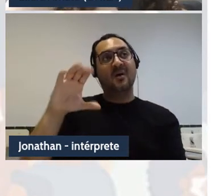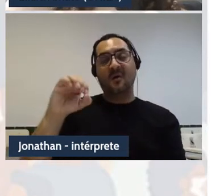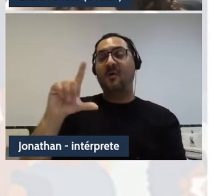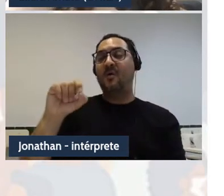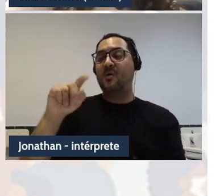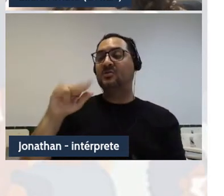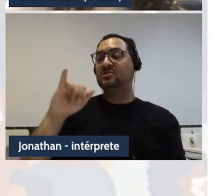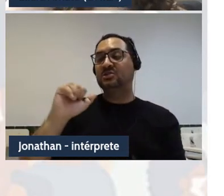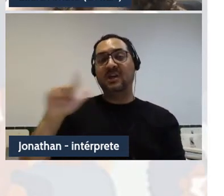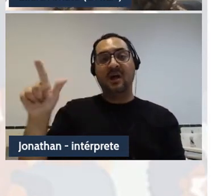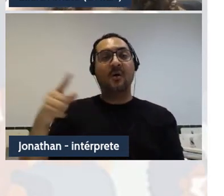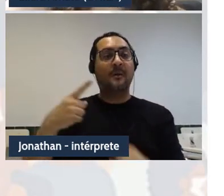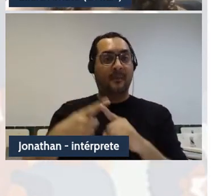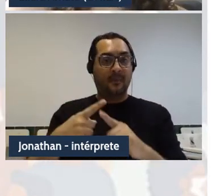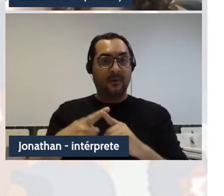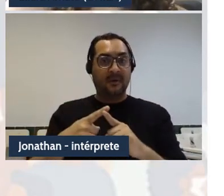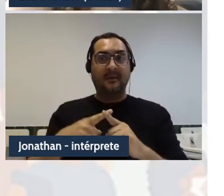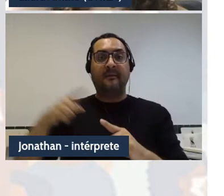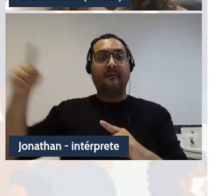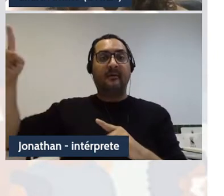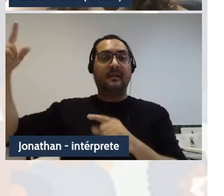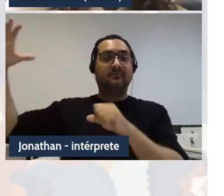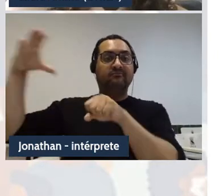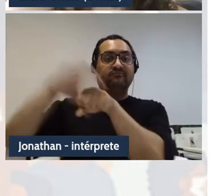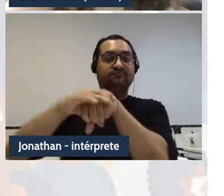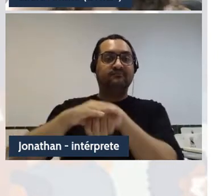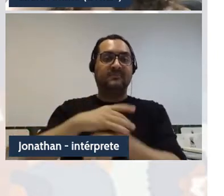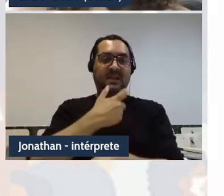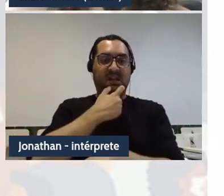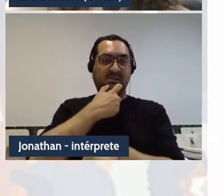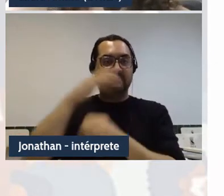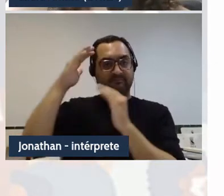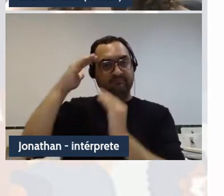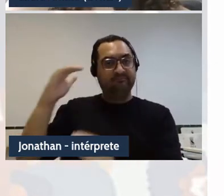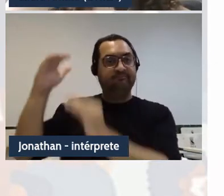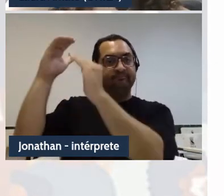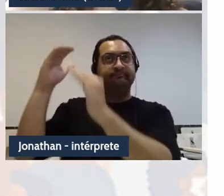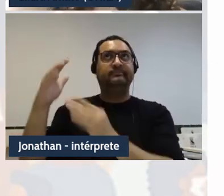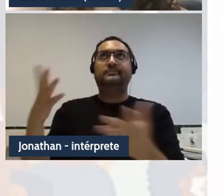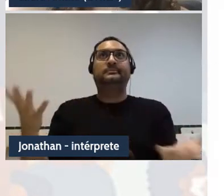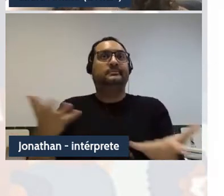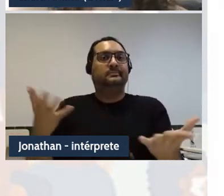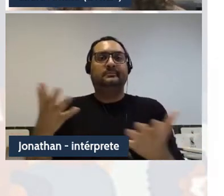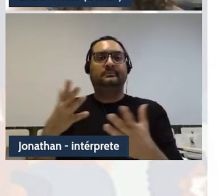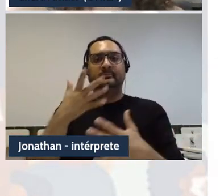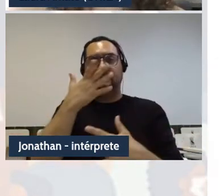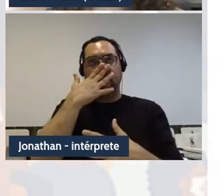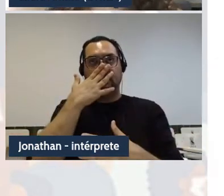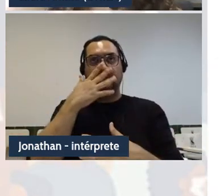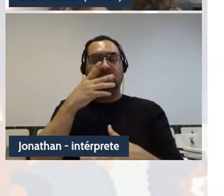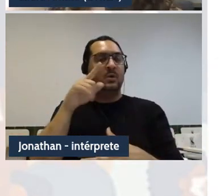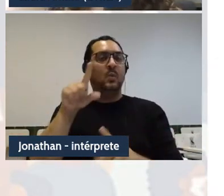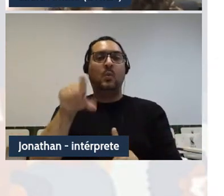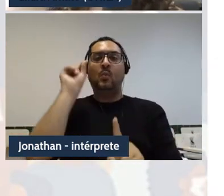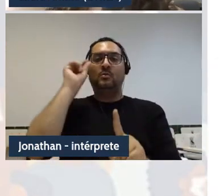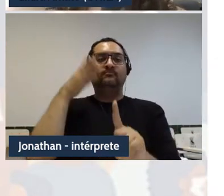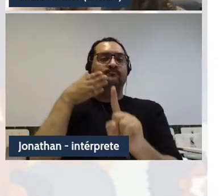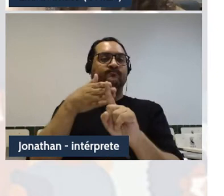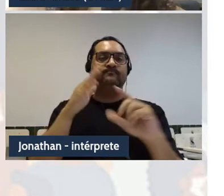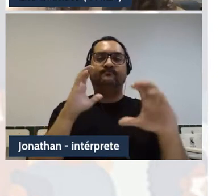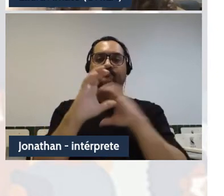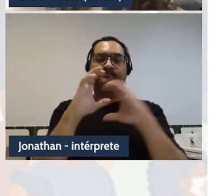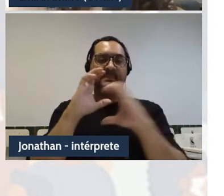ademais do dito anteriormente, ela estabelece a língua nacional, novamente o Estado-nação, como sendo o único e restrito meio de